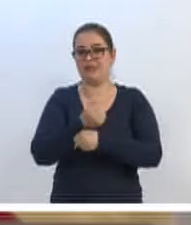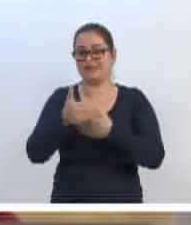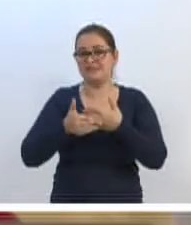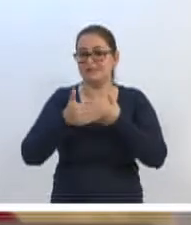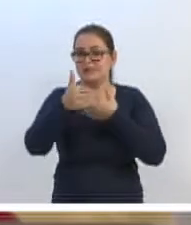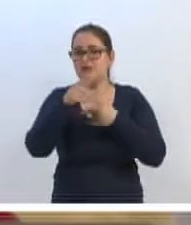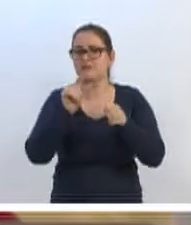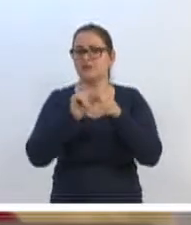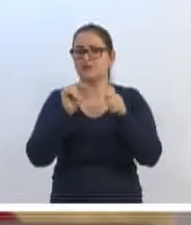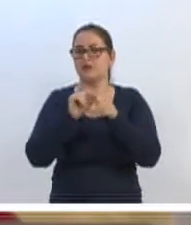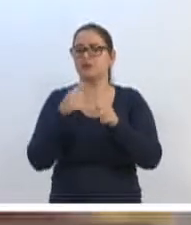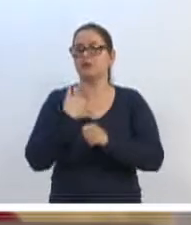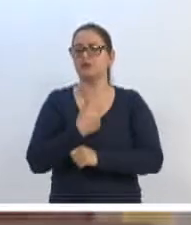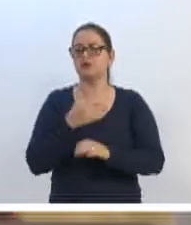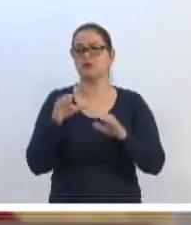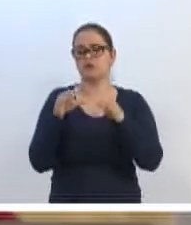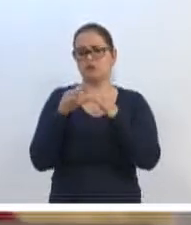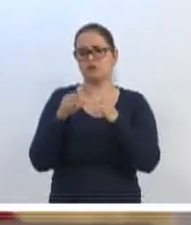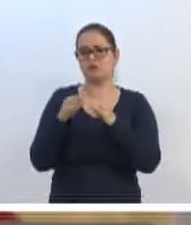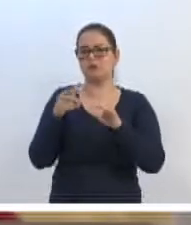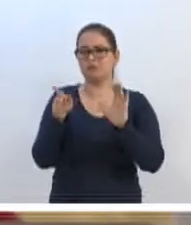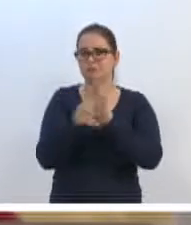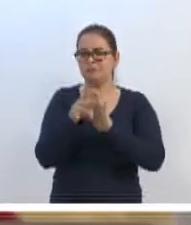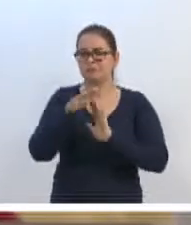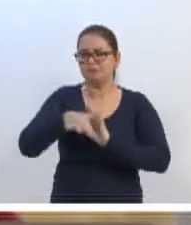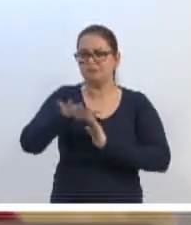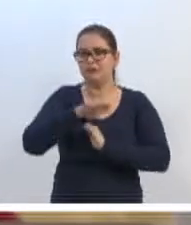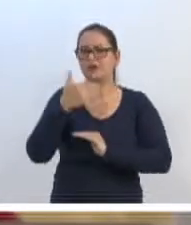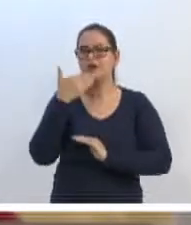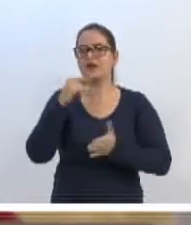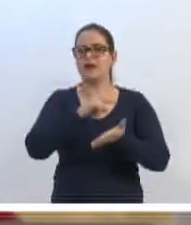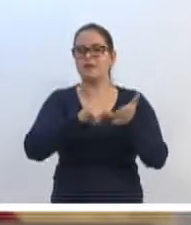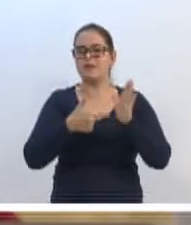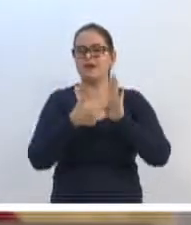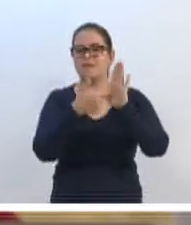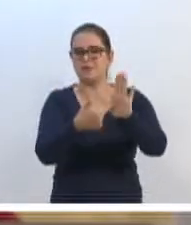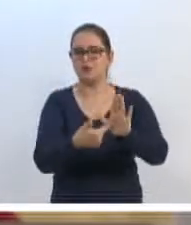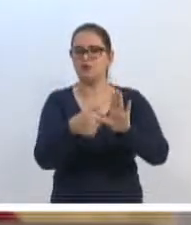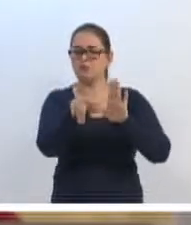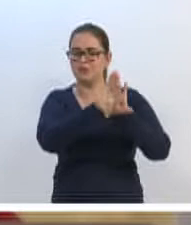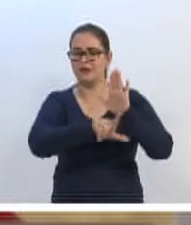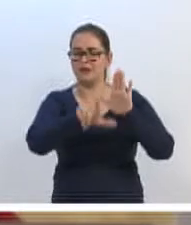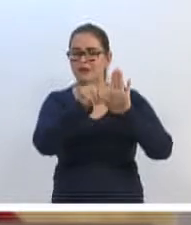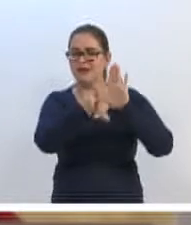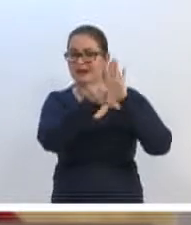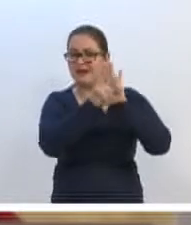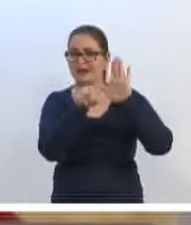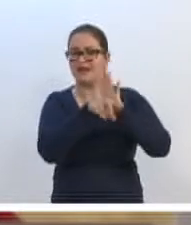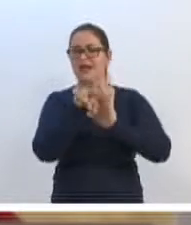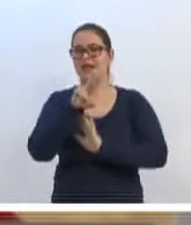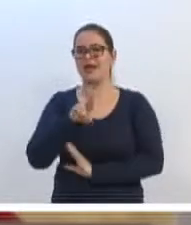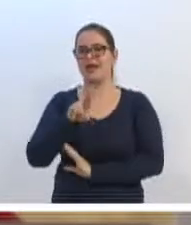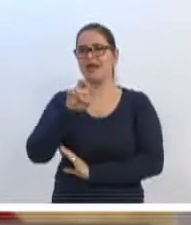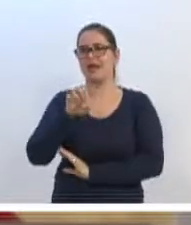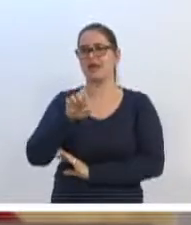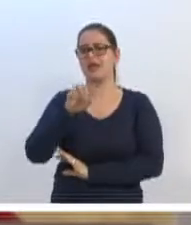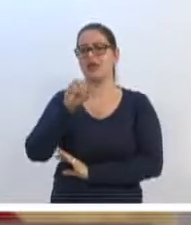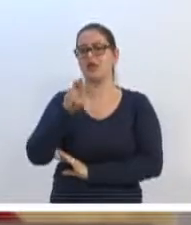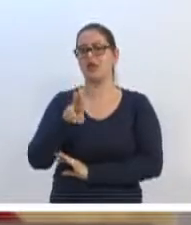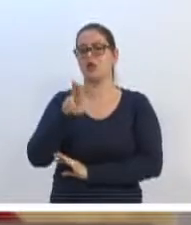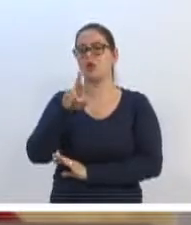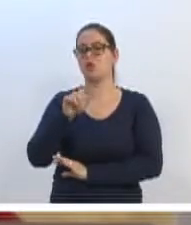fizemos aqui, através do nosso bloco parlamentar, para a época, o encaminhamento de uma legislação que nós pudéssemos tratar a reúrbe, no município de Blumenau,